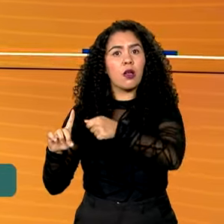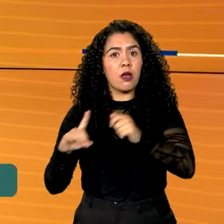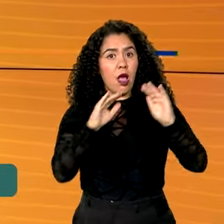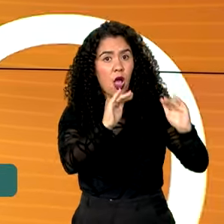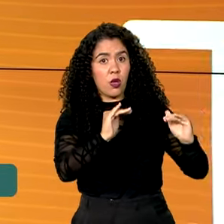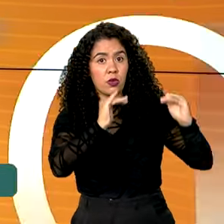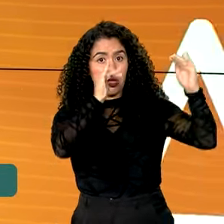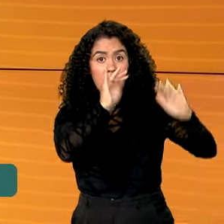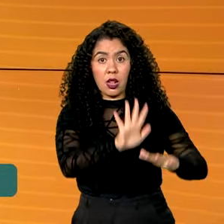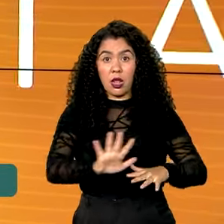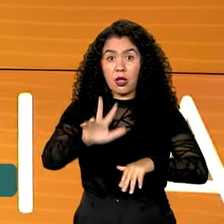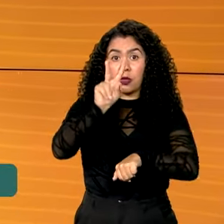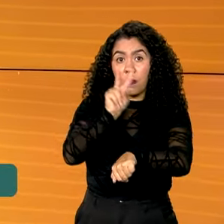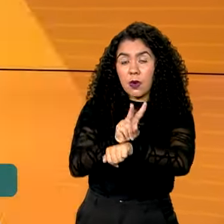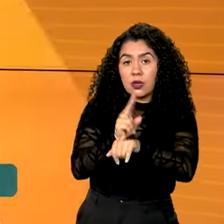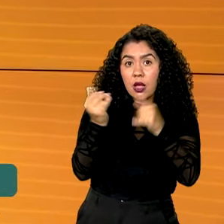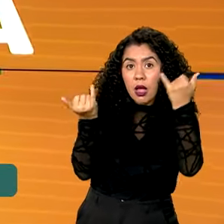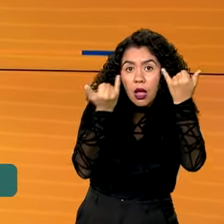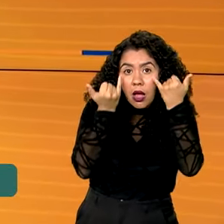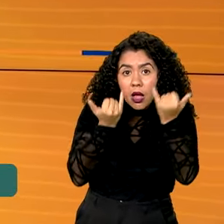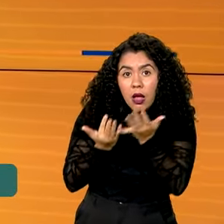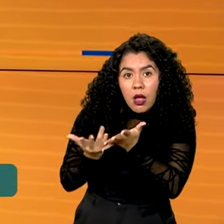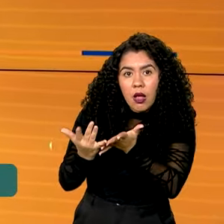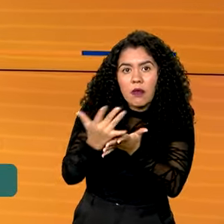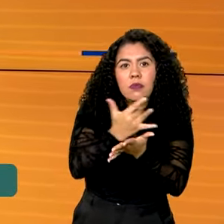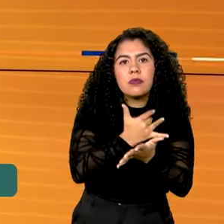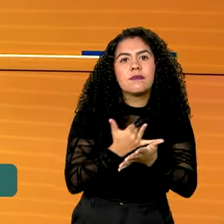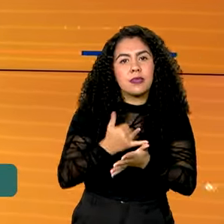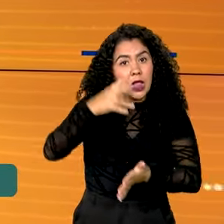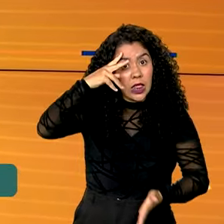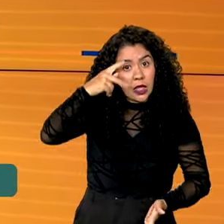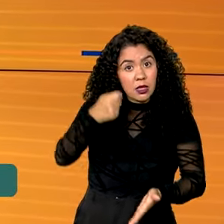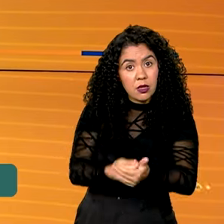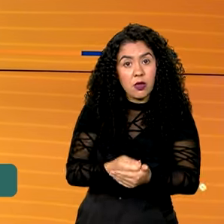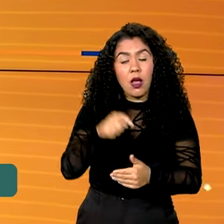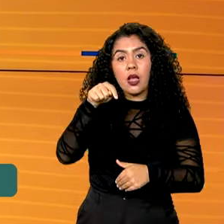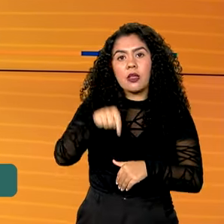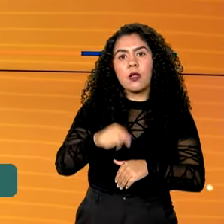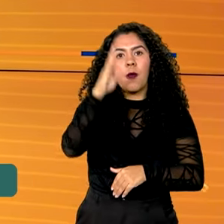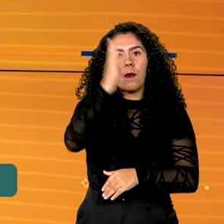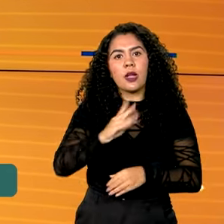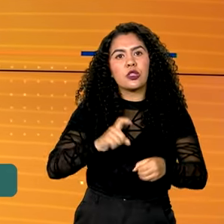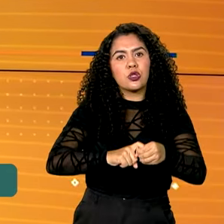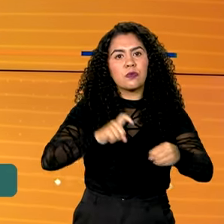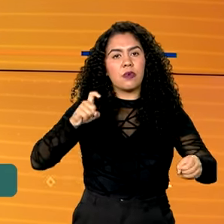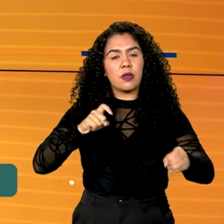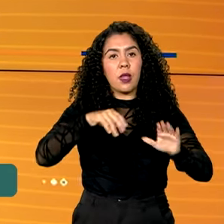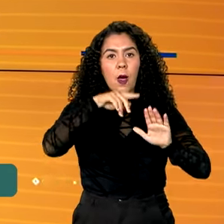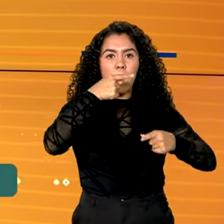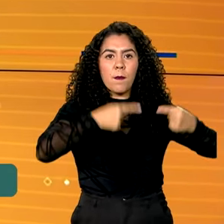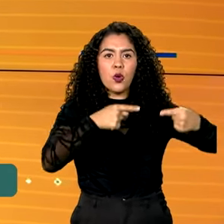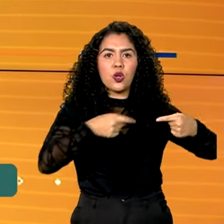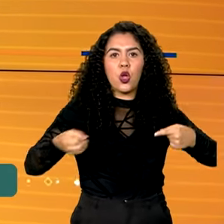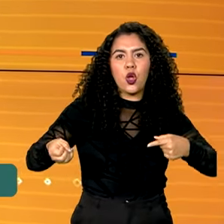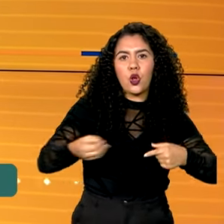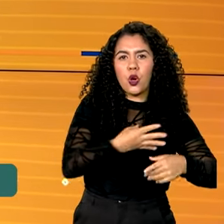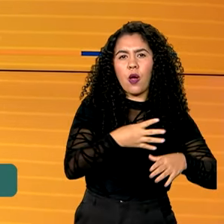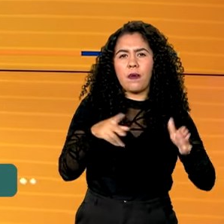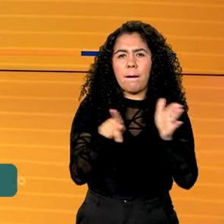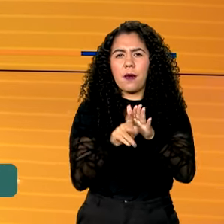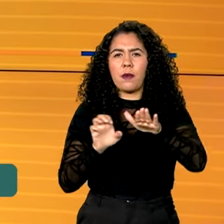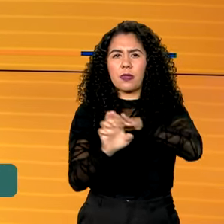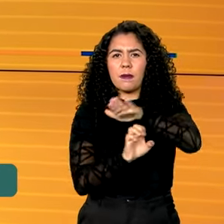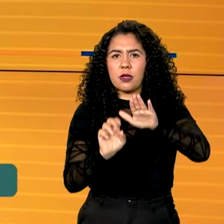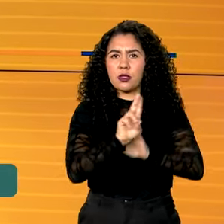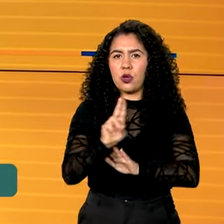de Proteção de Dados, determinou a suspensão no Brasil da nova política de privacidade da empresa Meta, dona das